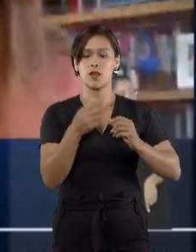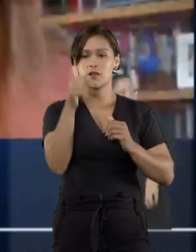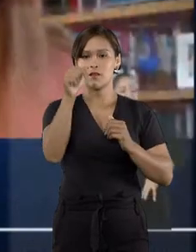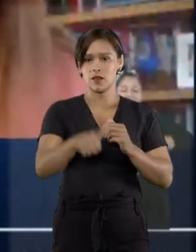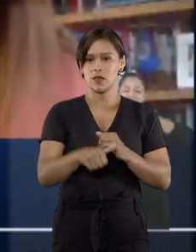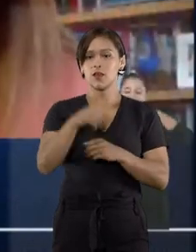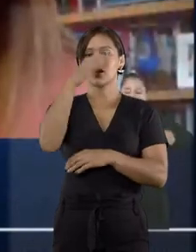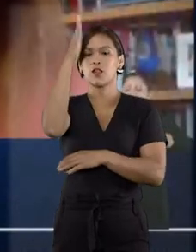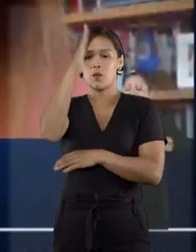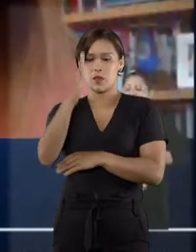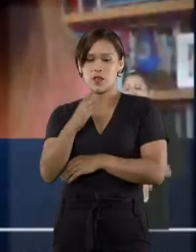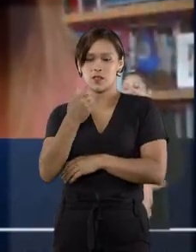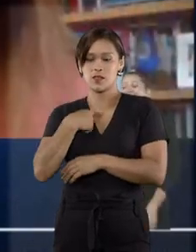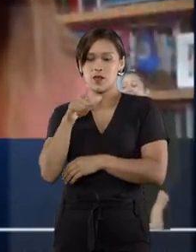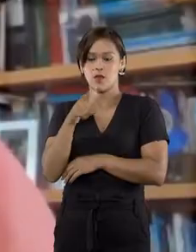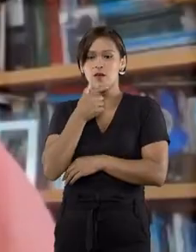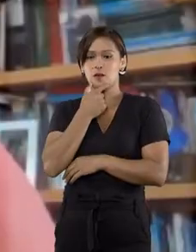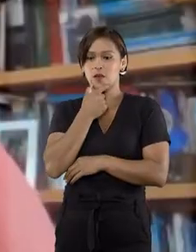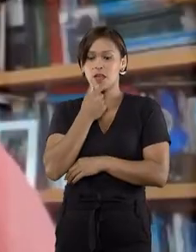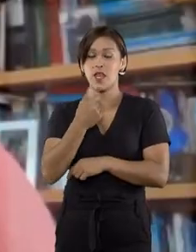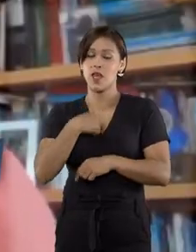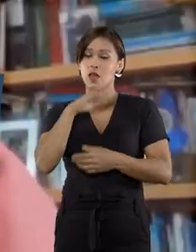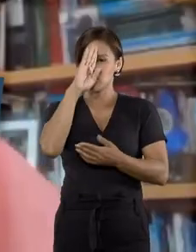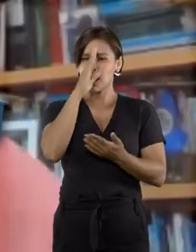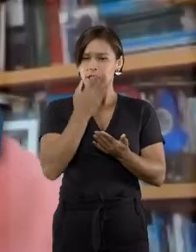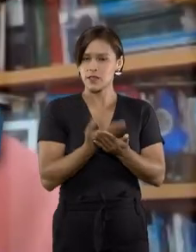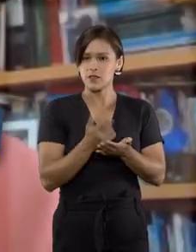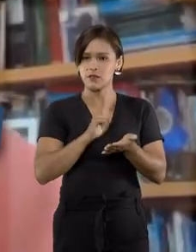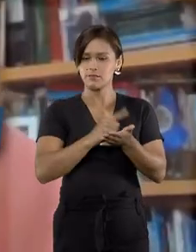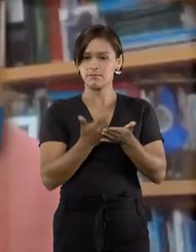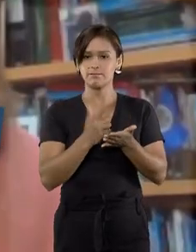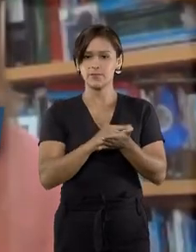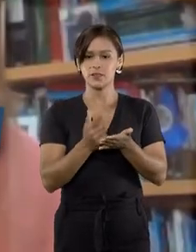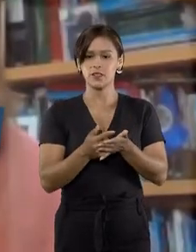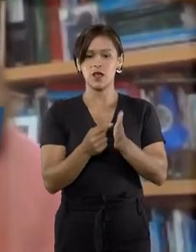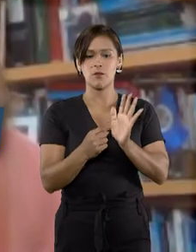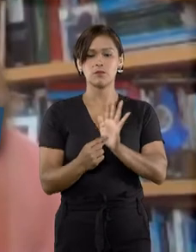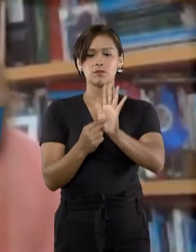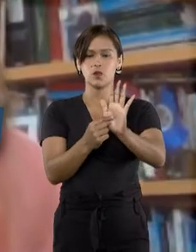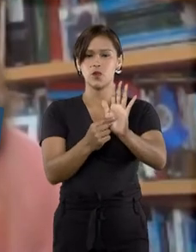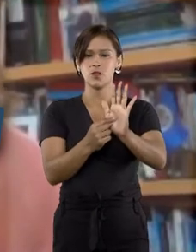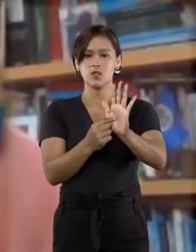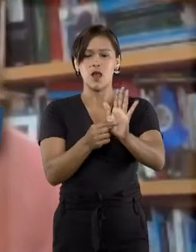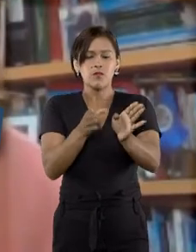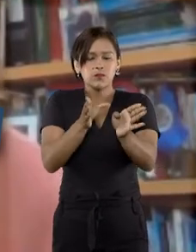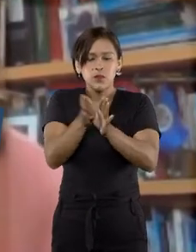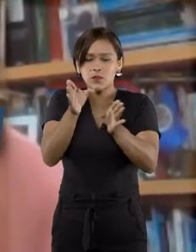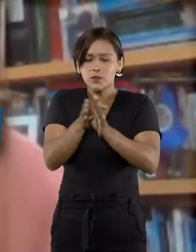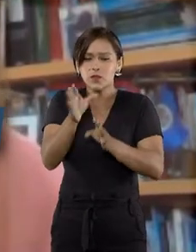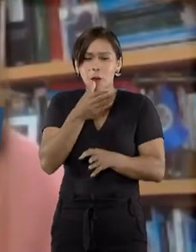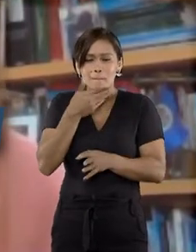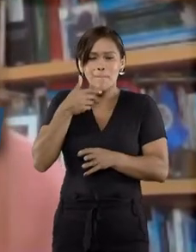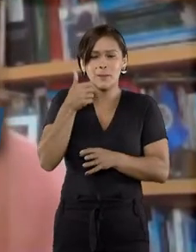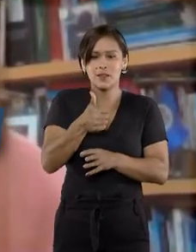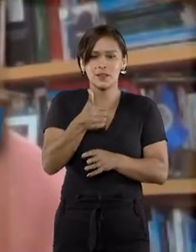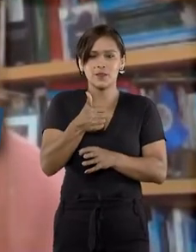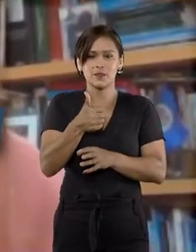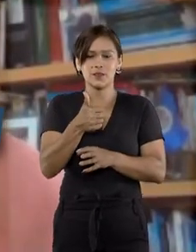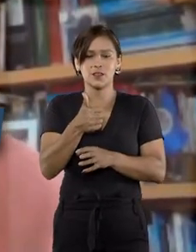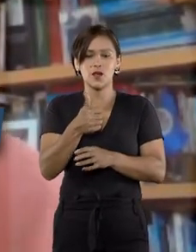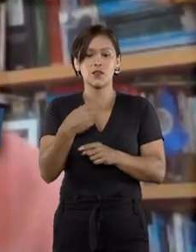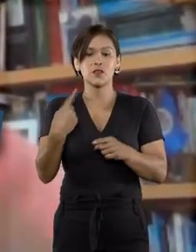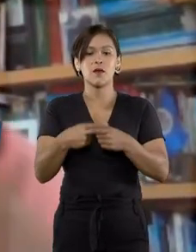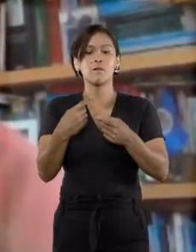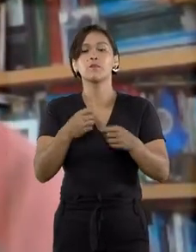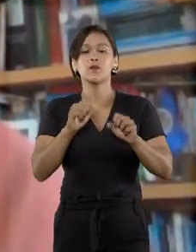interamericano e a justiça brasileira. Estou convencida que esta obra trará uma contribuição qualificada e extraordinária